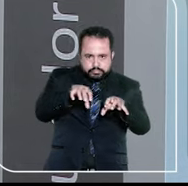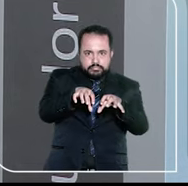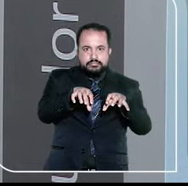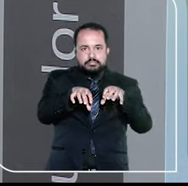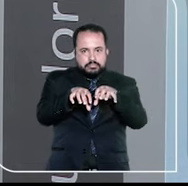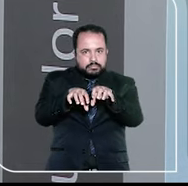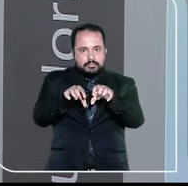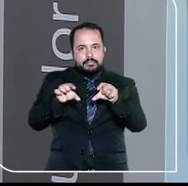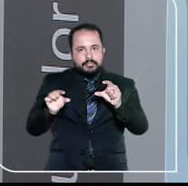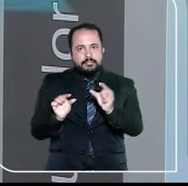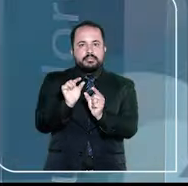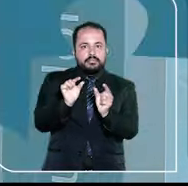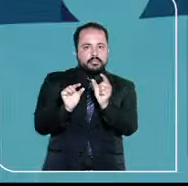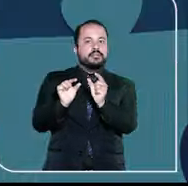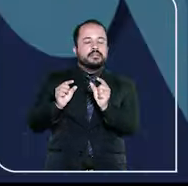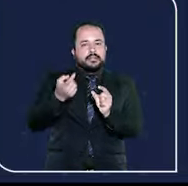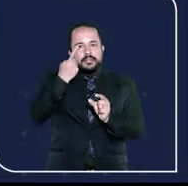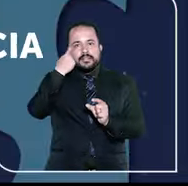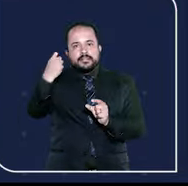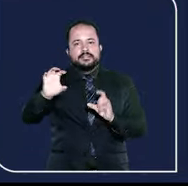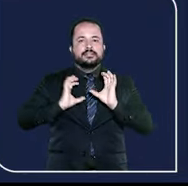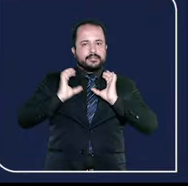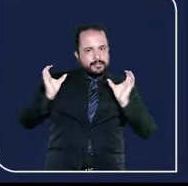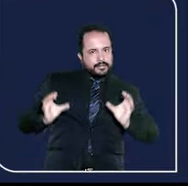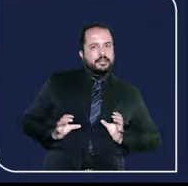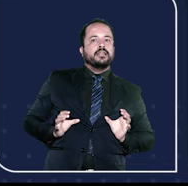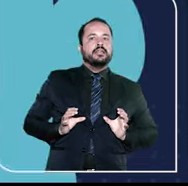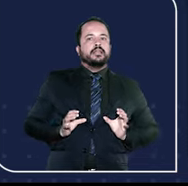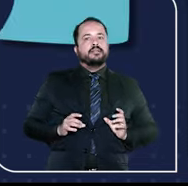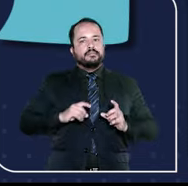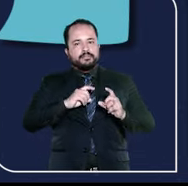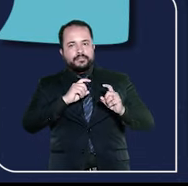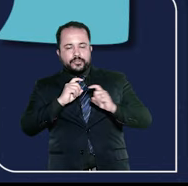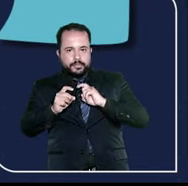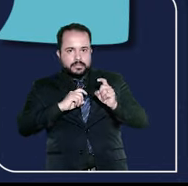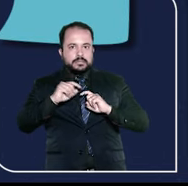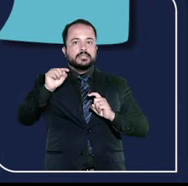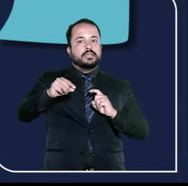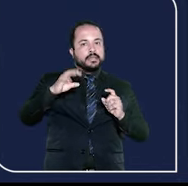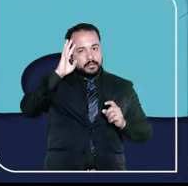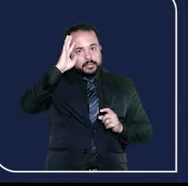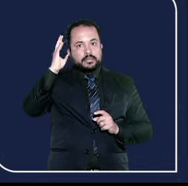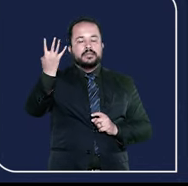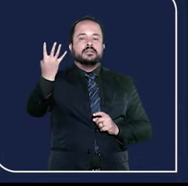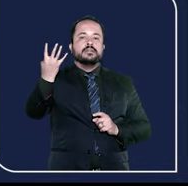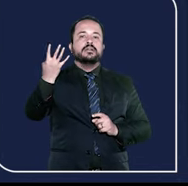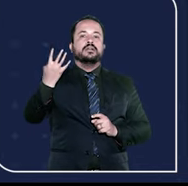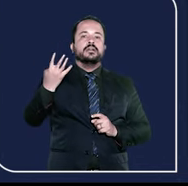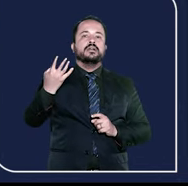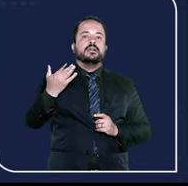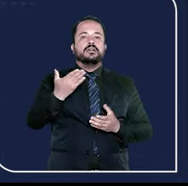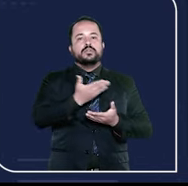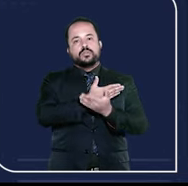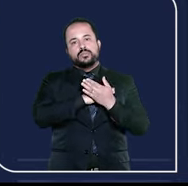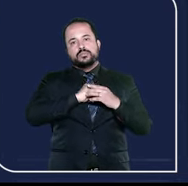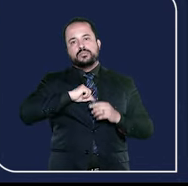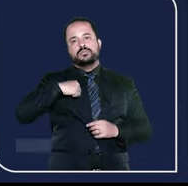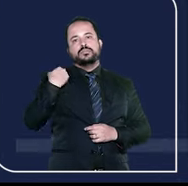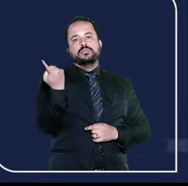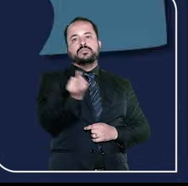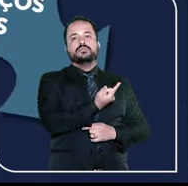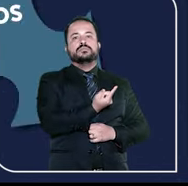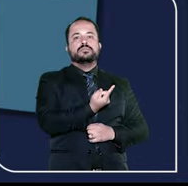como um quebra-cabeça que vão se encaixando as pecinhas ali de interesses dos cidadãos e da administração para a gente chegar a uma solução